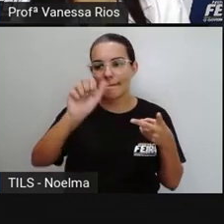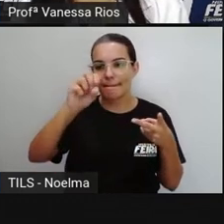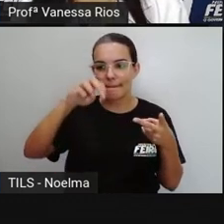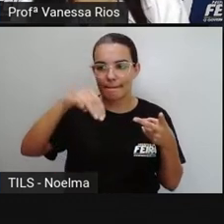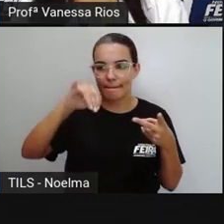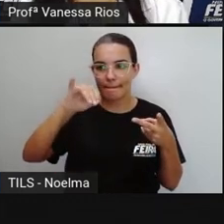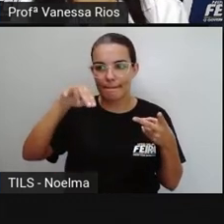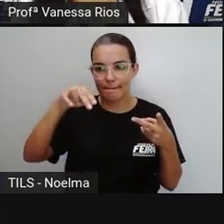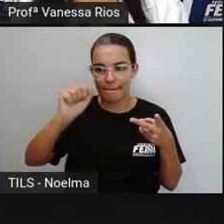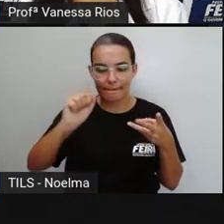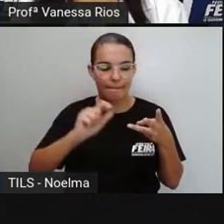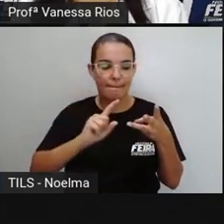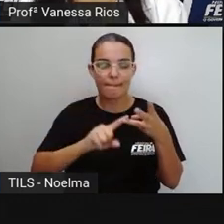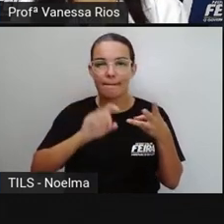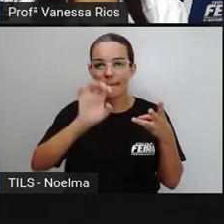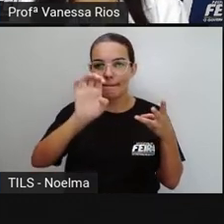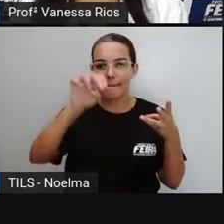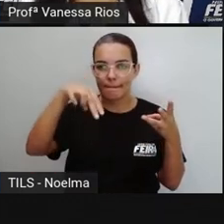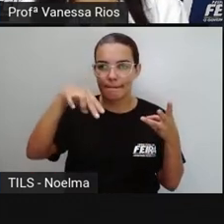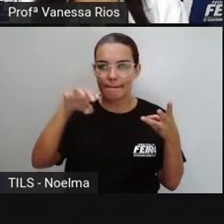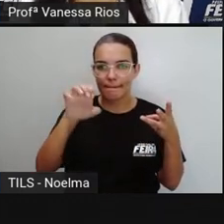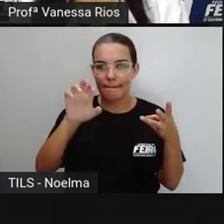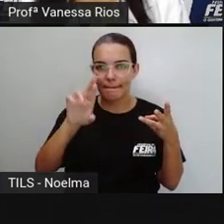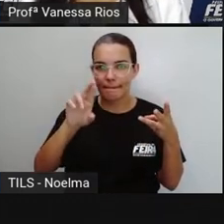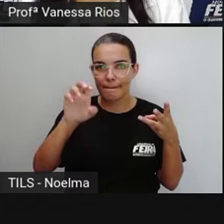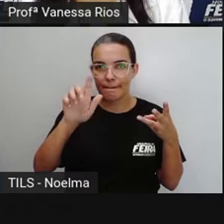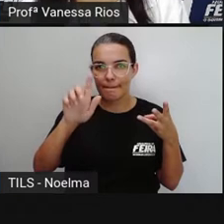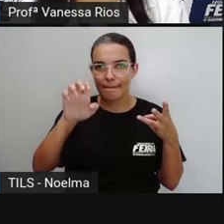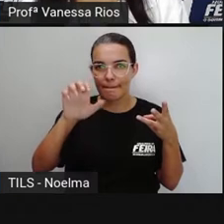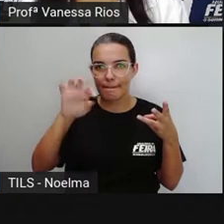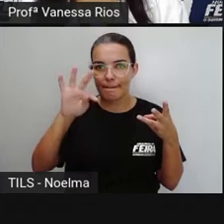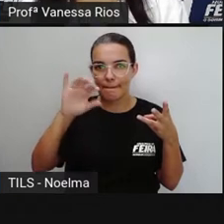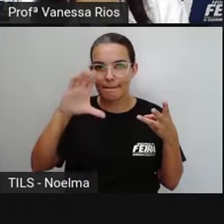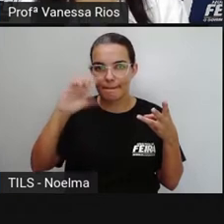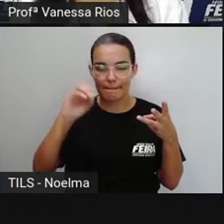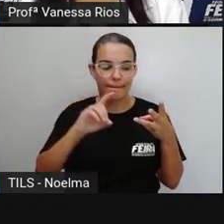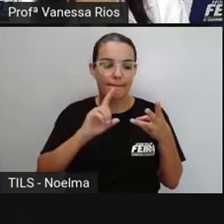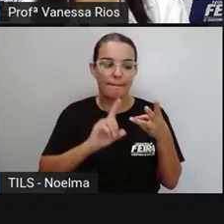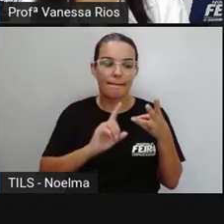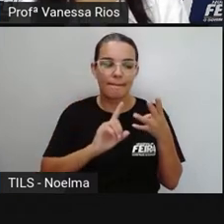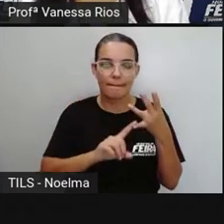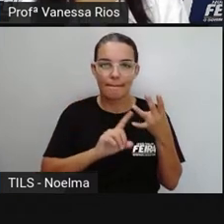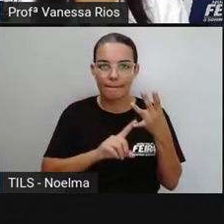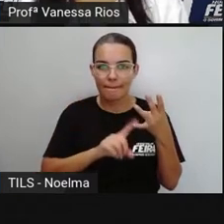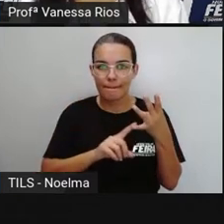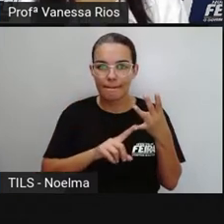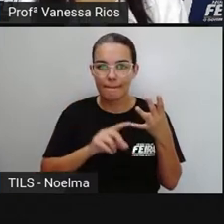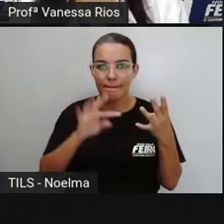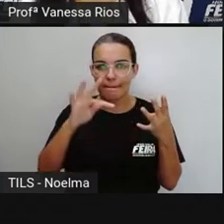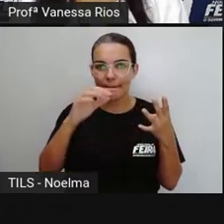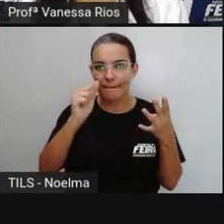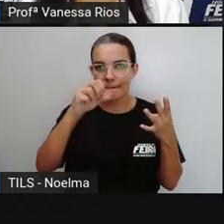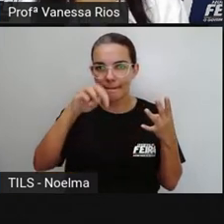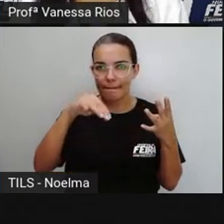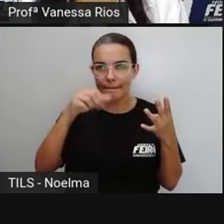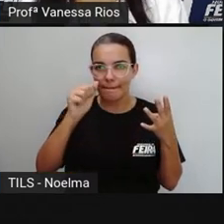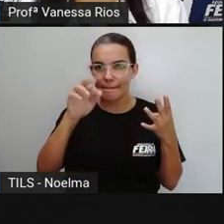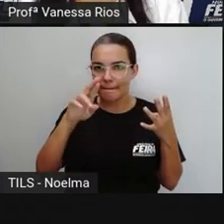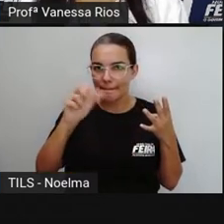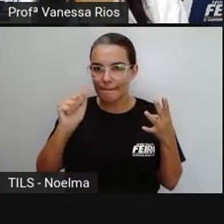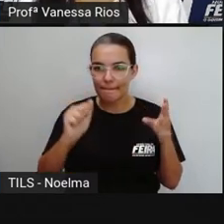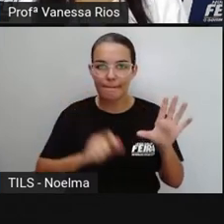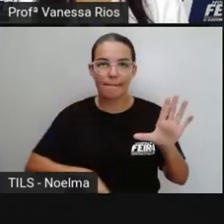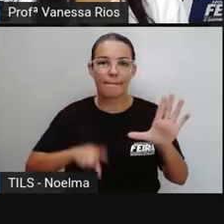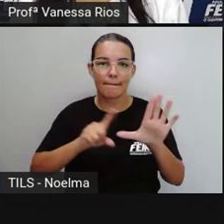Precisamos comprar também tâmara, xícara, fósforo, brócolis